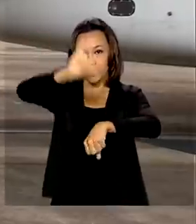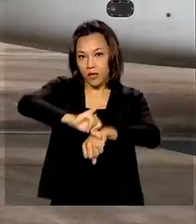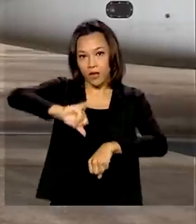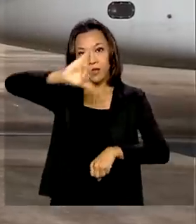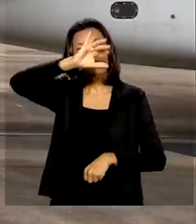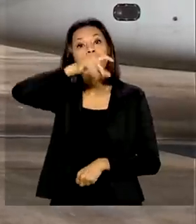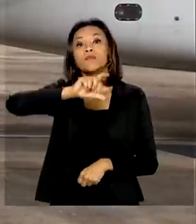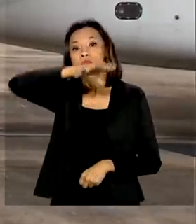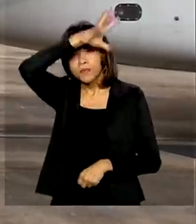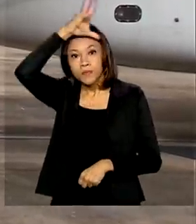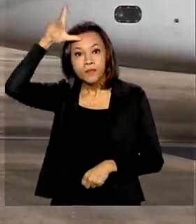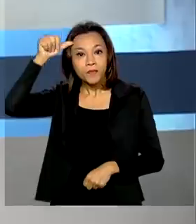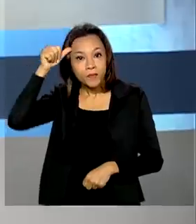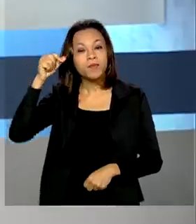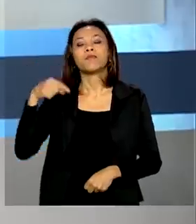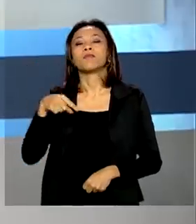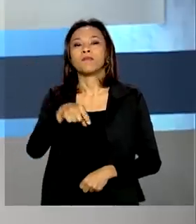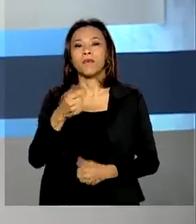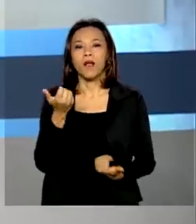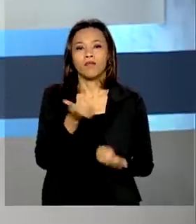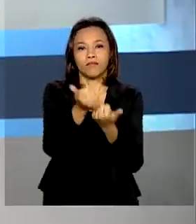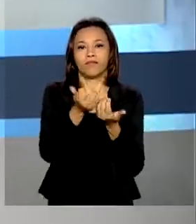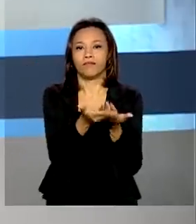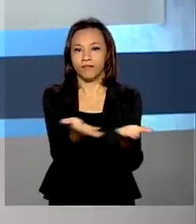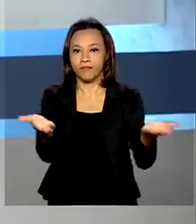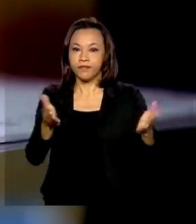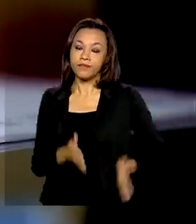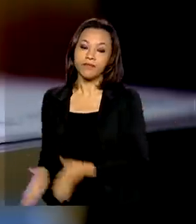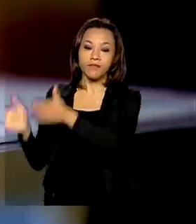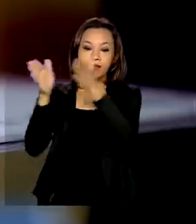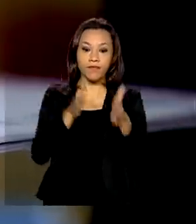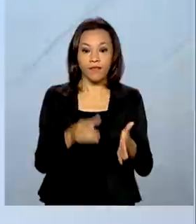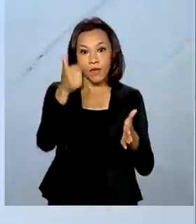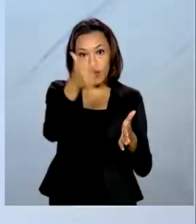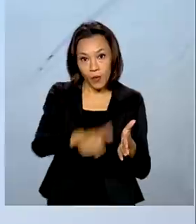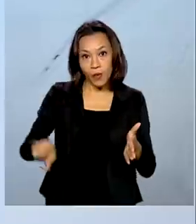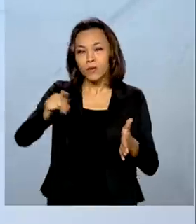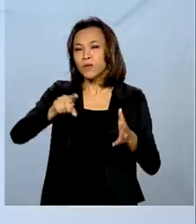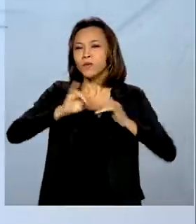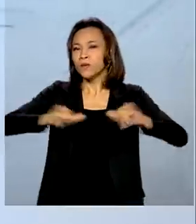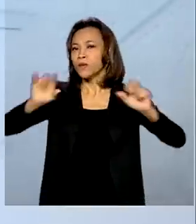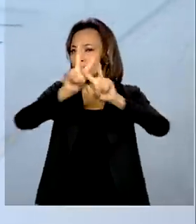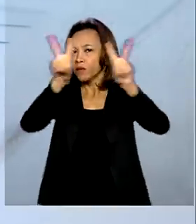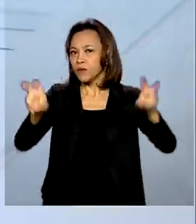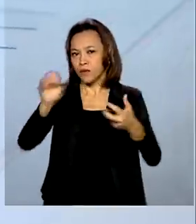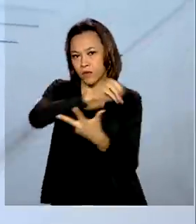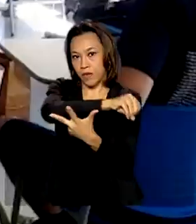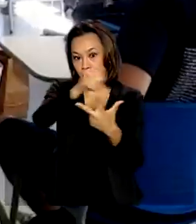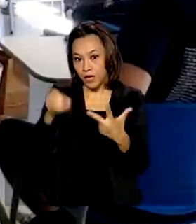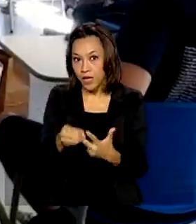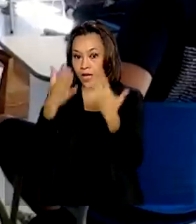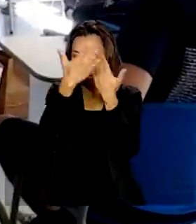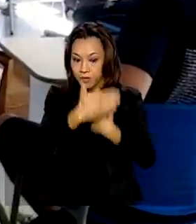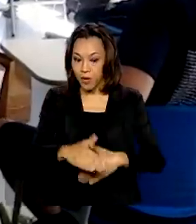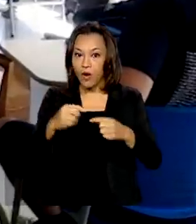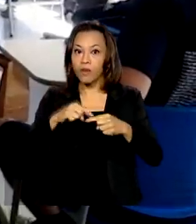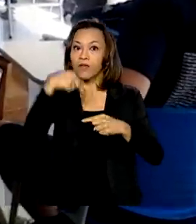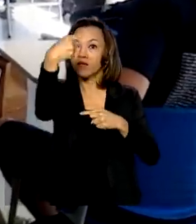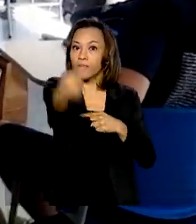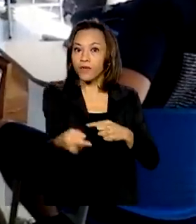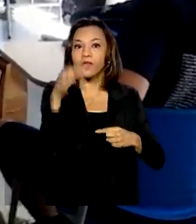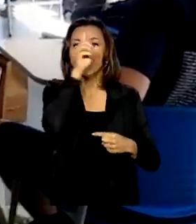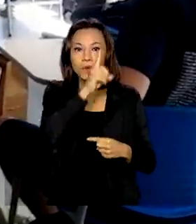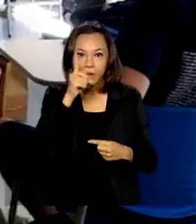enfrentamento à doença no Amazonas. Veja na primeira reportagem da série sobre o Enem. As provas começam neste domingo